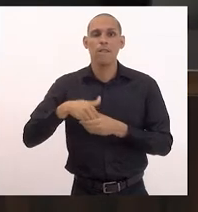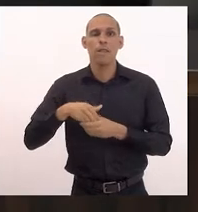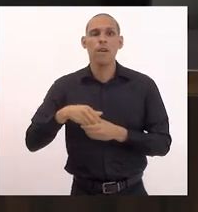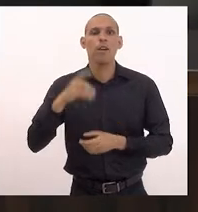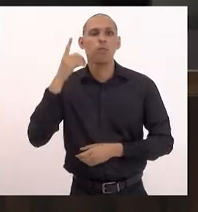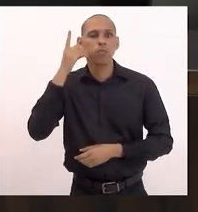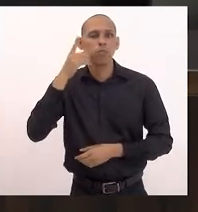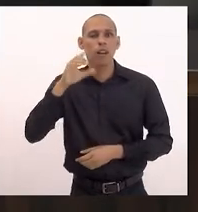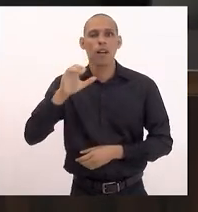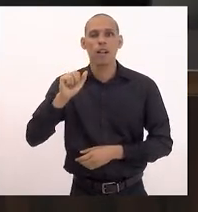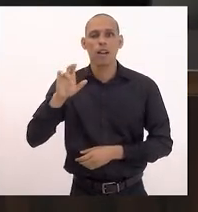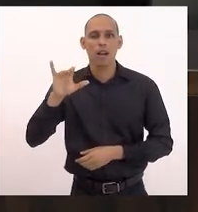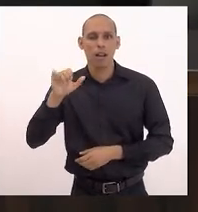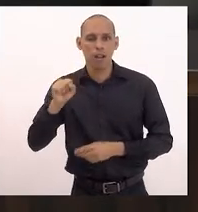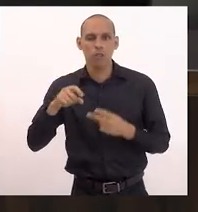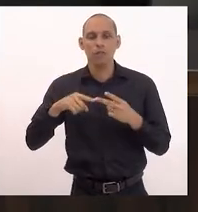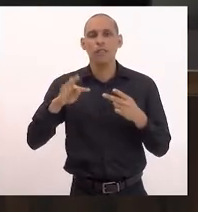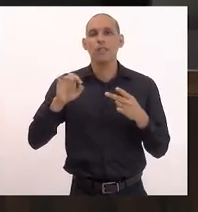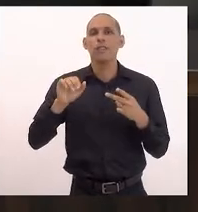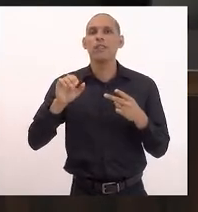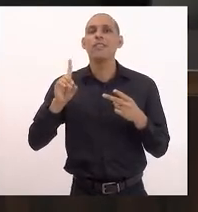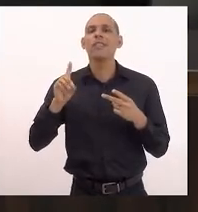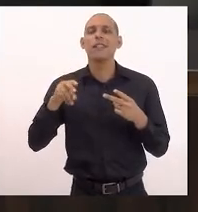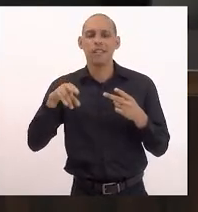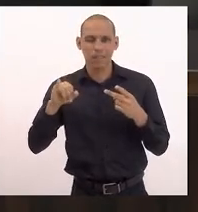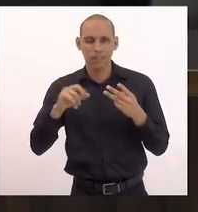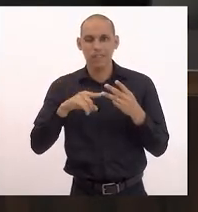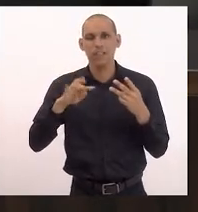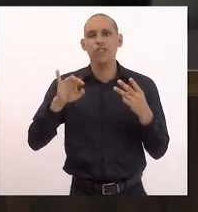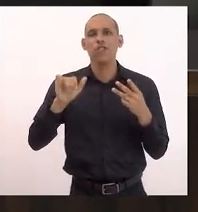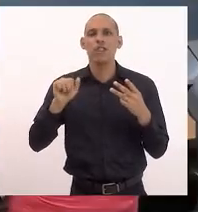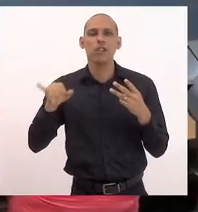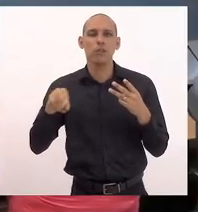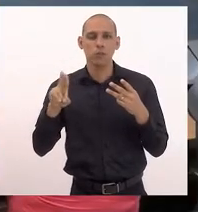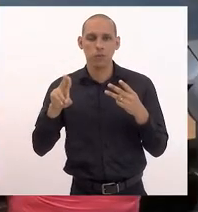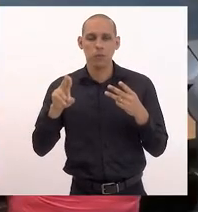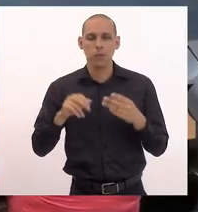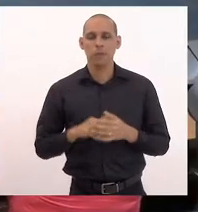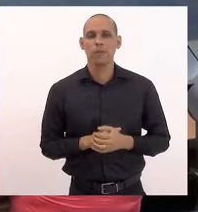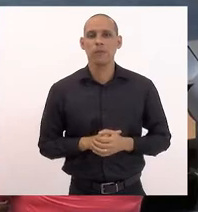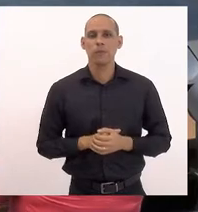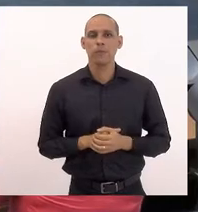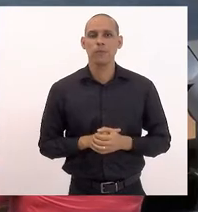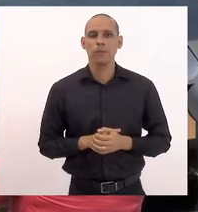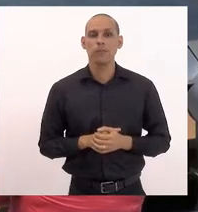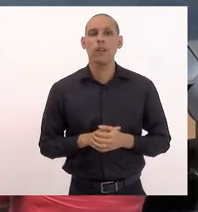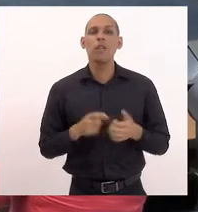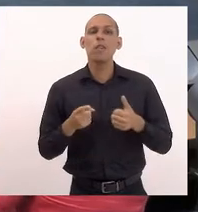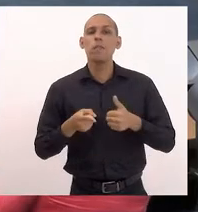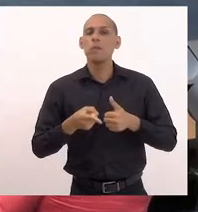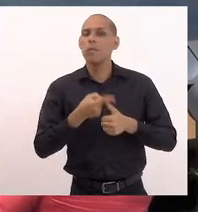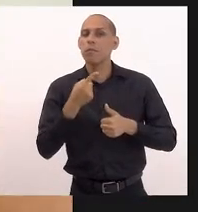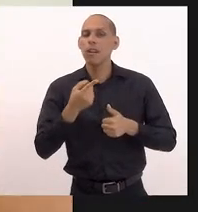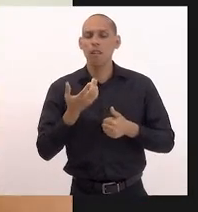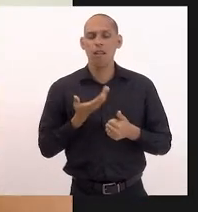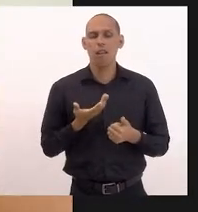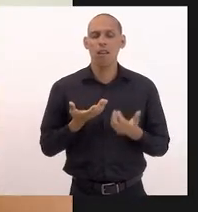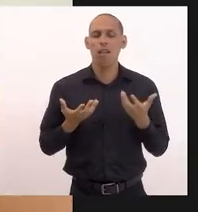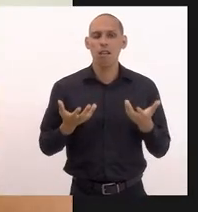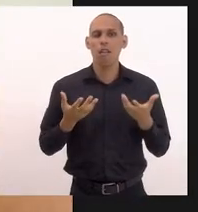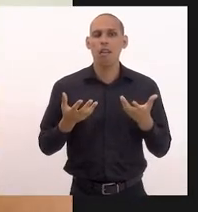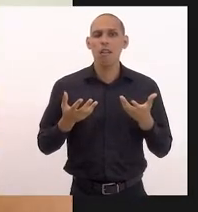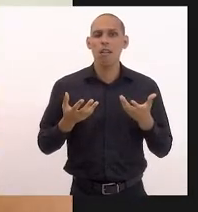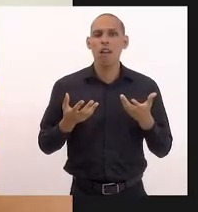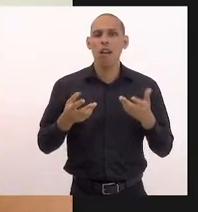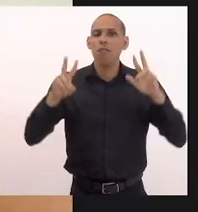Carlos Mink, seguida Dani Monteiro e Tia Ju. Eu queria uma questão de ordem, presidente, se